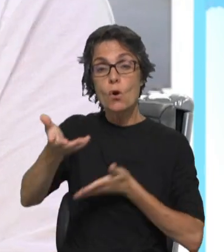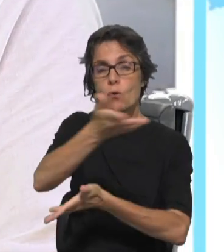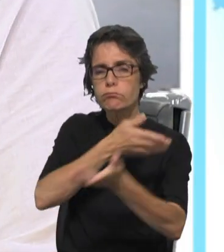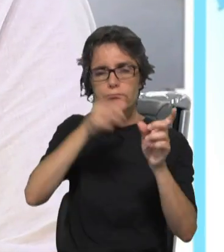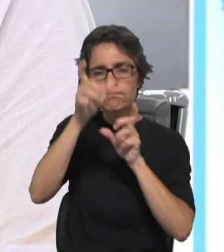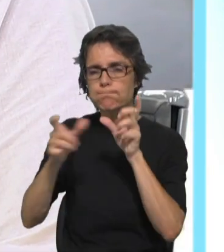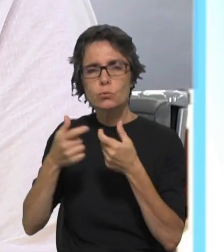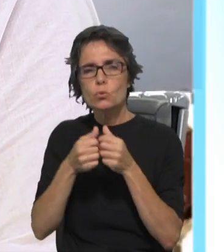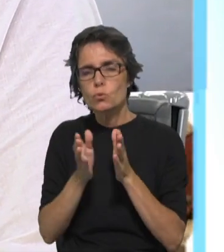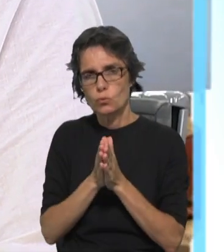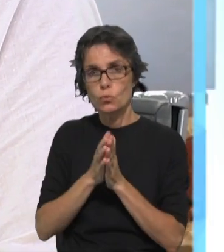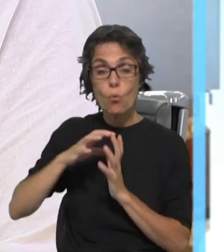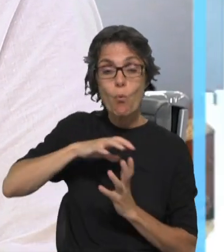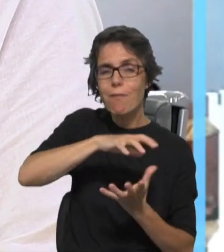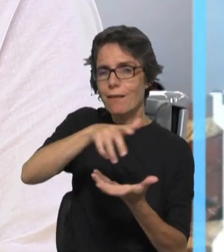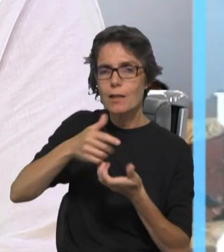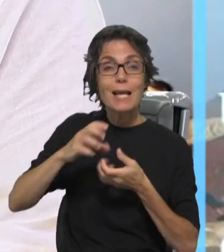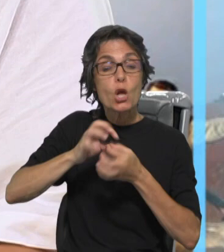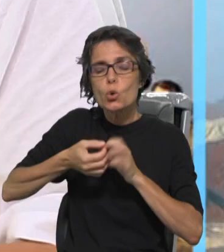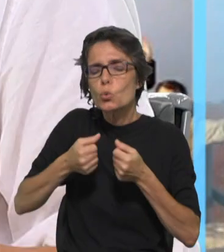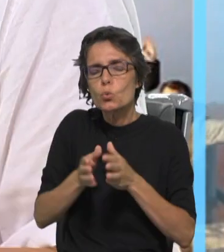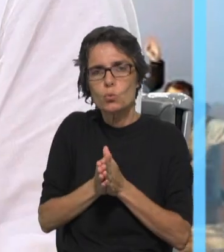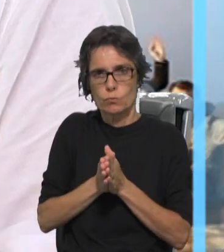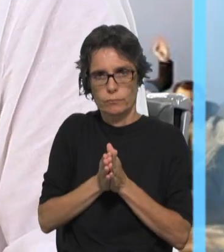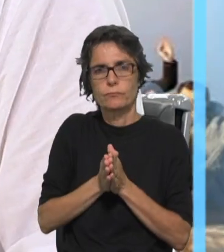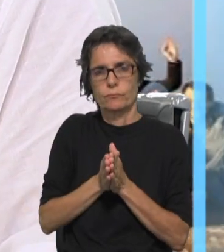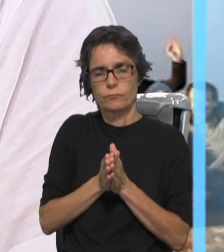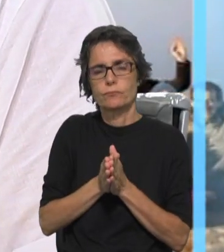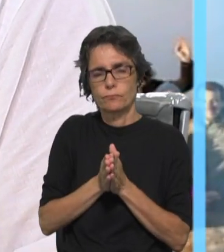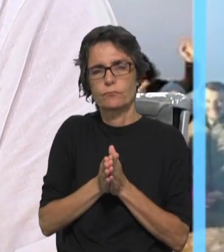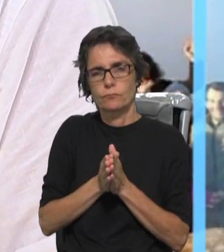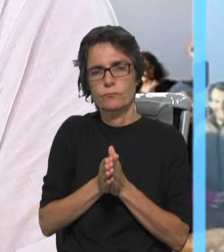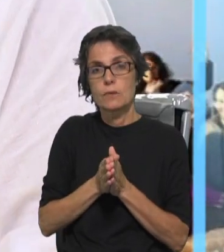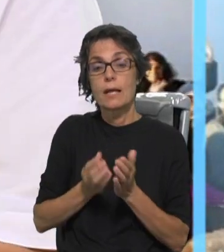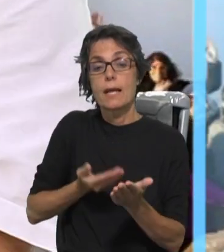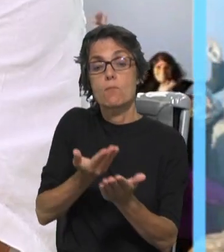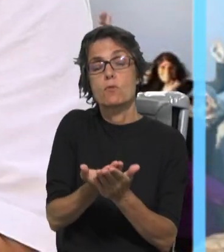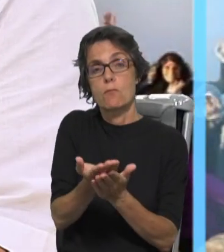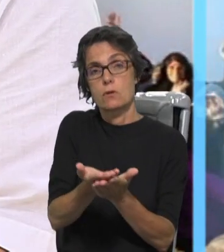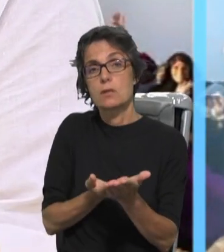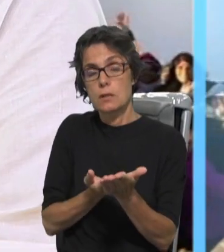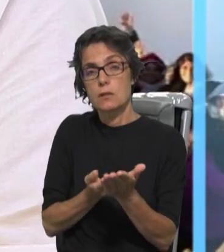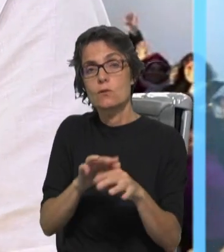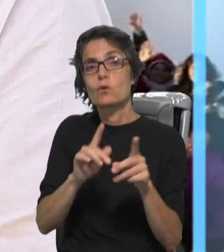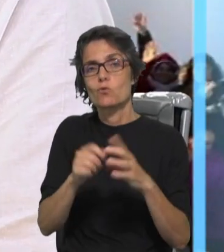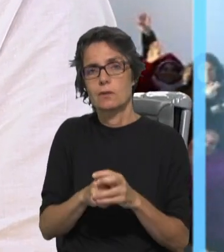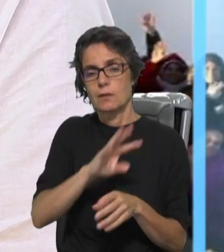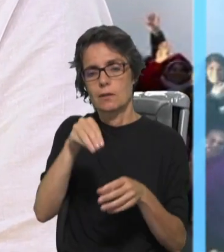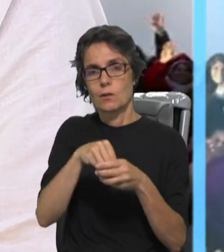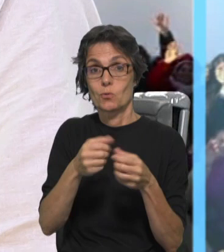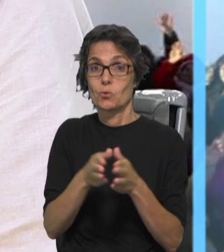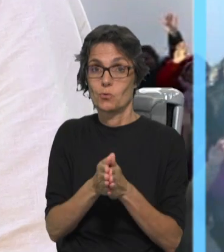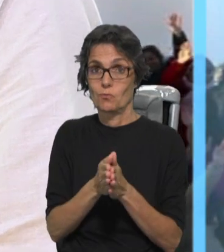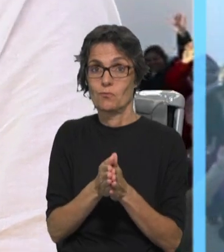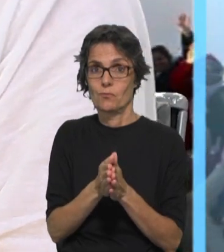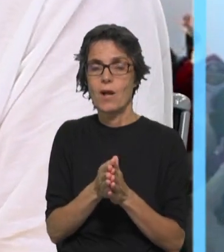e pela relação com este planeta que habitamos. E o que esta proposta faz é incluir isso, ou seja, a maneira